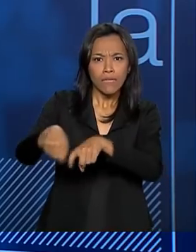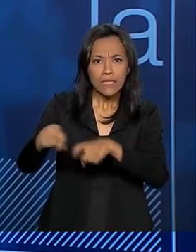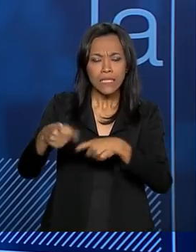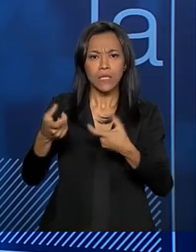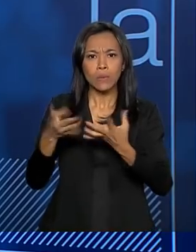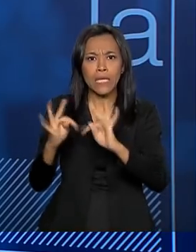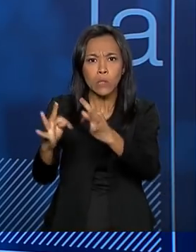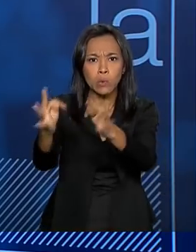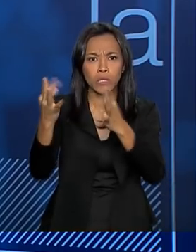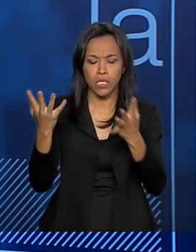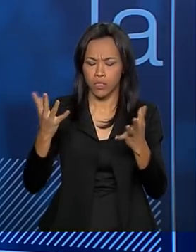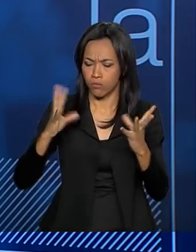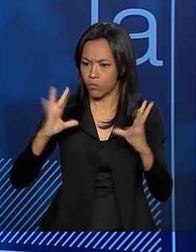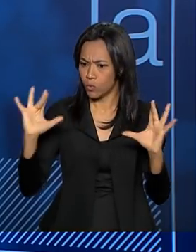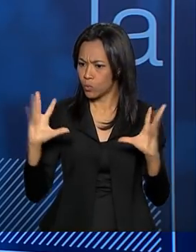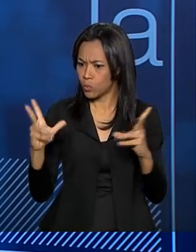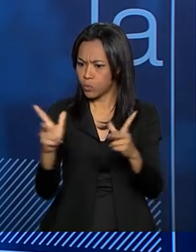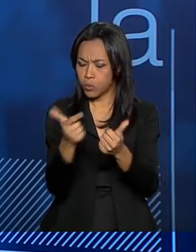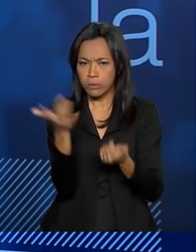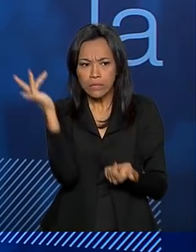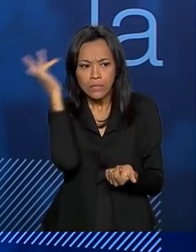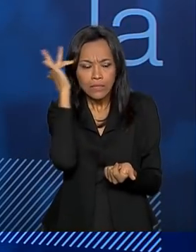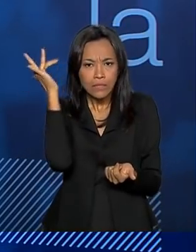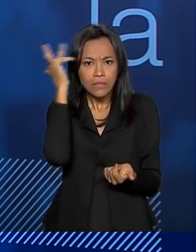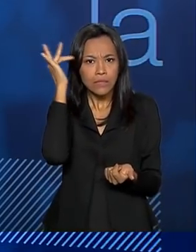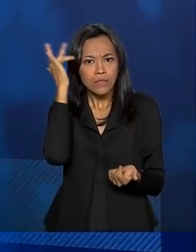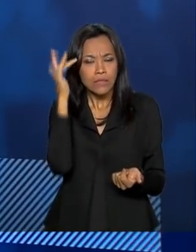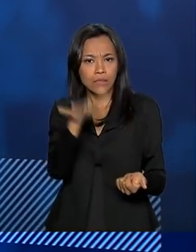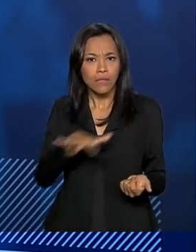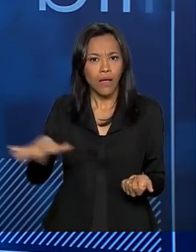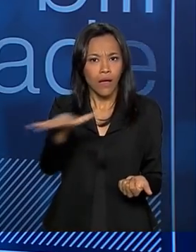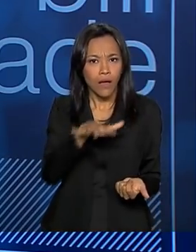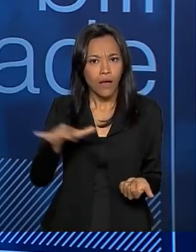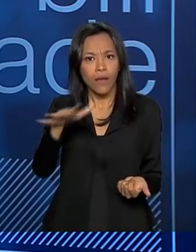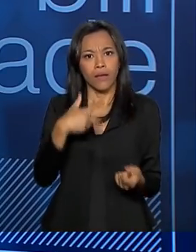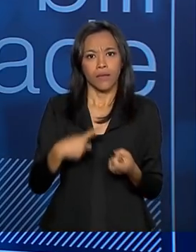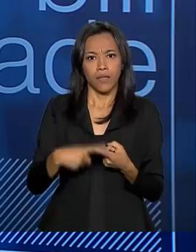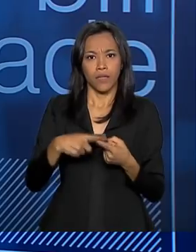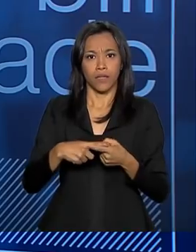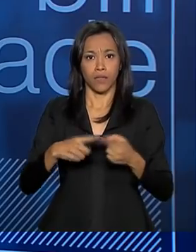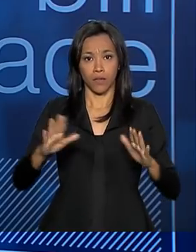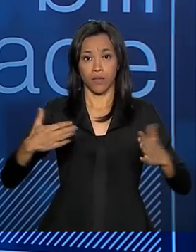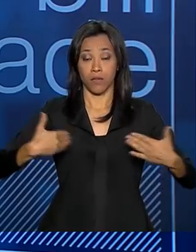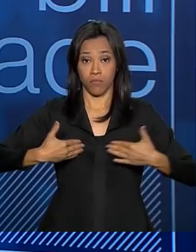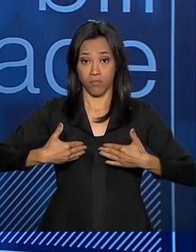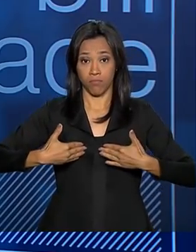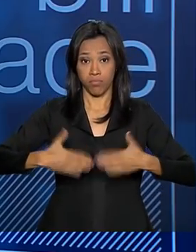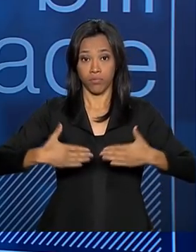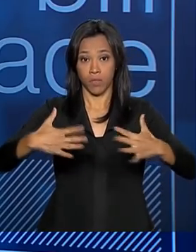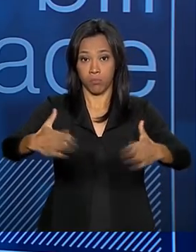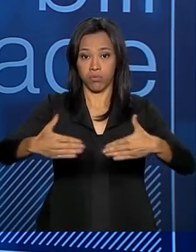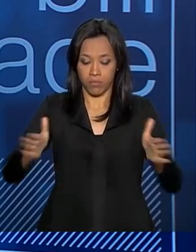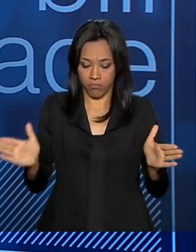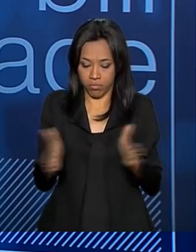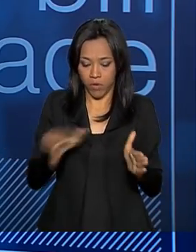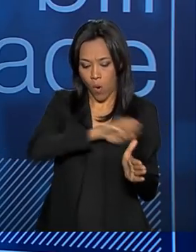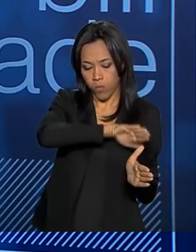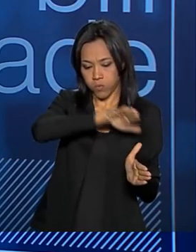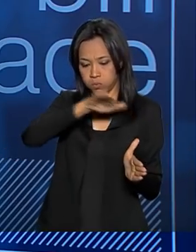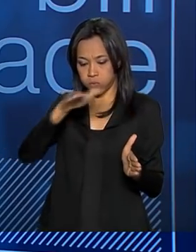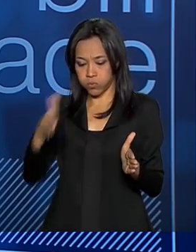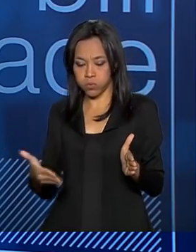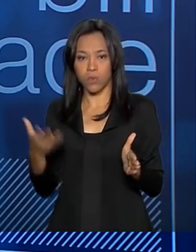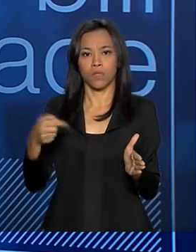conectividade altíssima, as estufas, as greenhouses, todas monitoradas